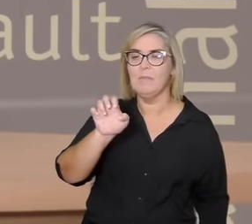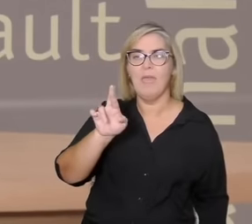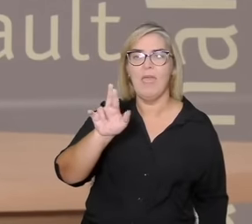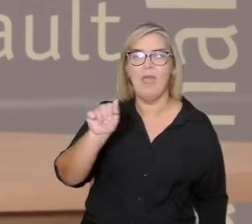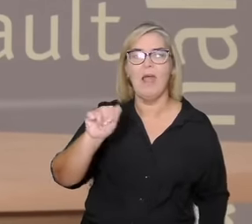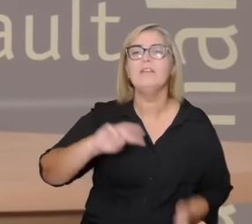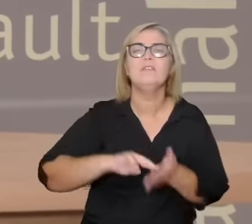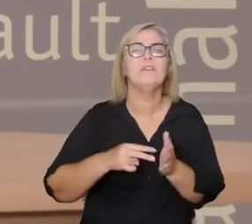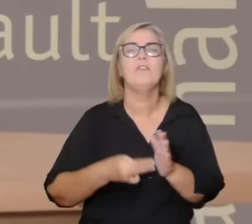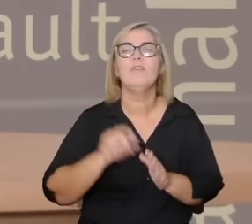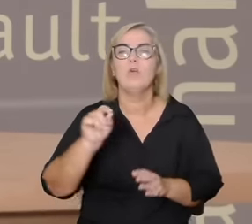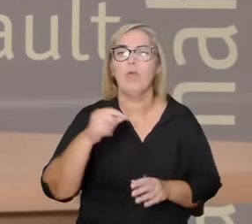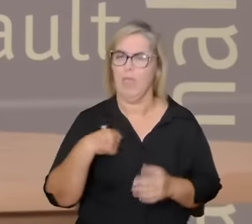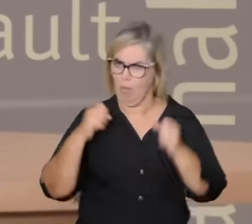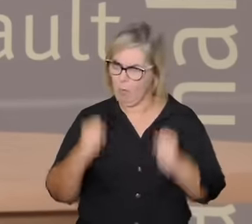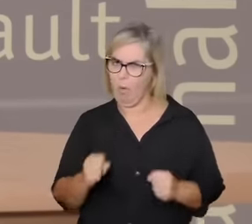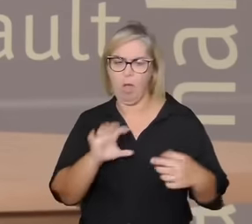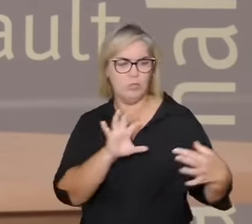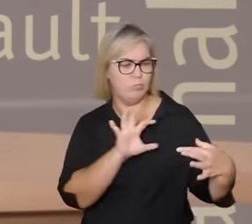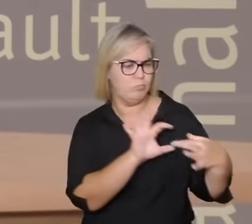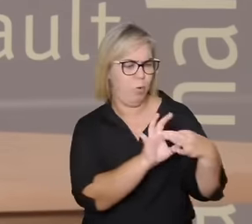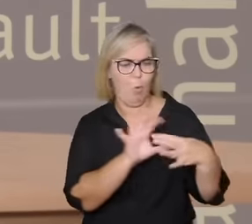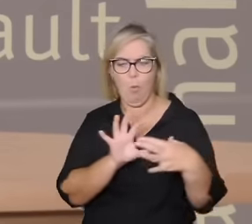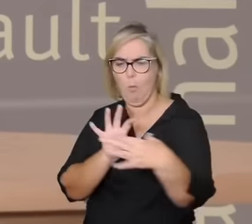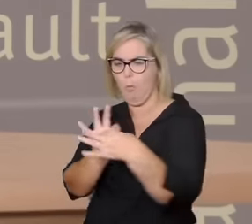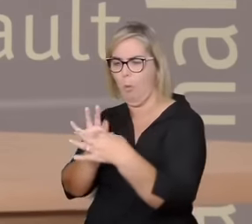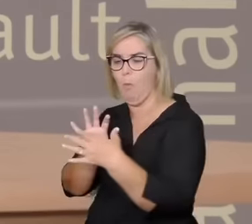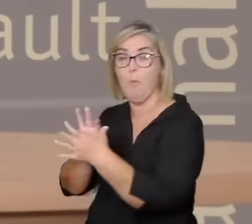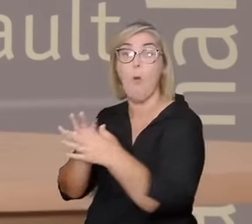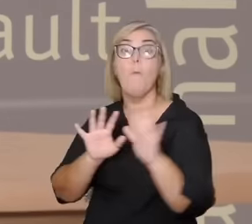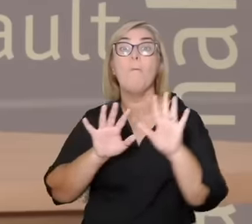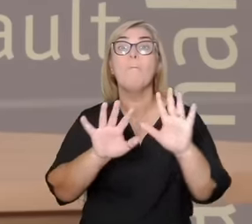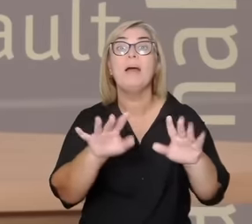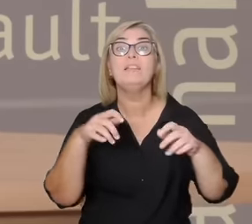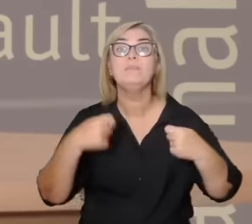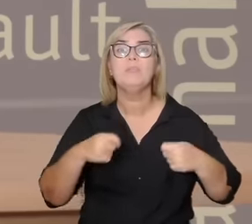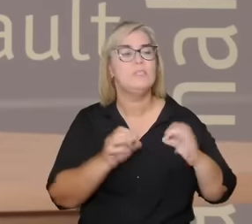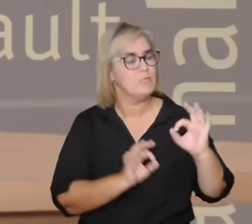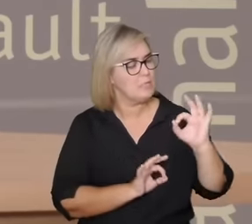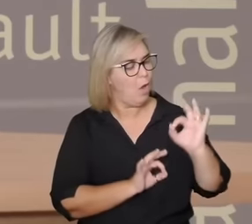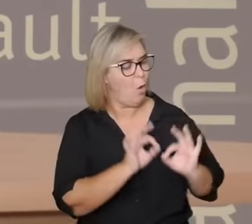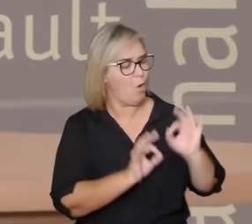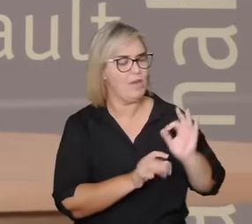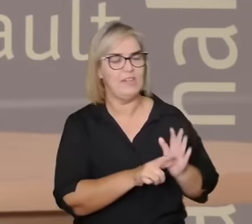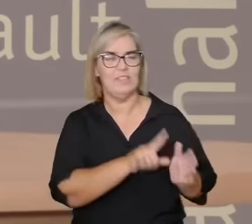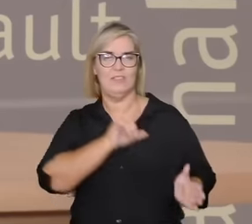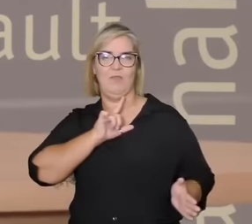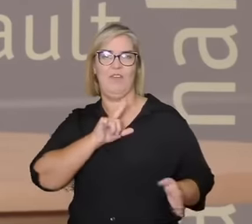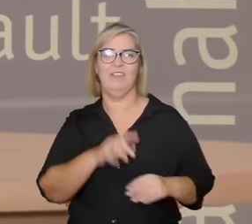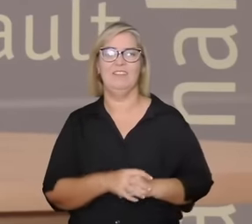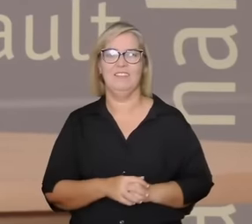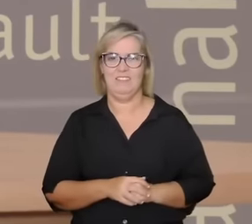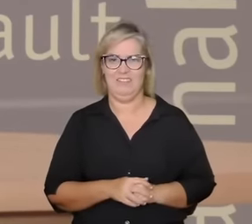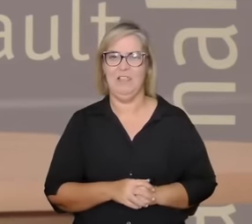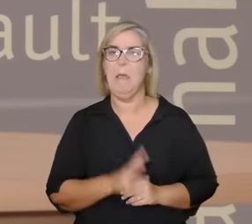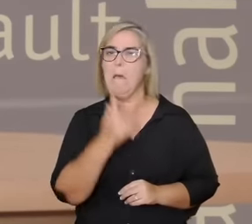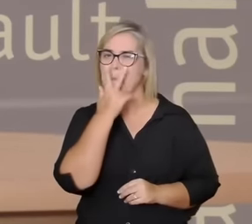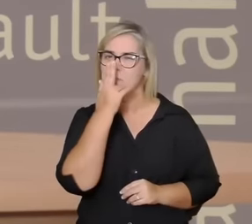que a gente consiga se organizar para fazer essa coreografia então tem medo em jogo